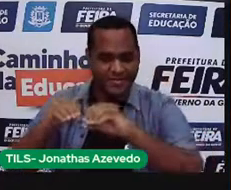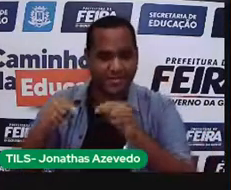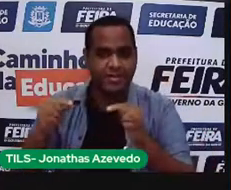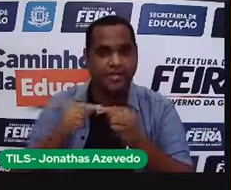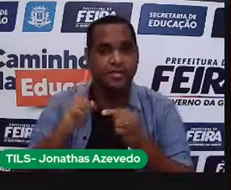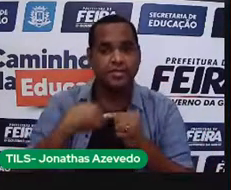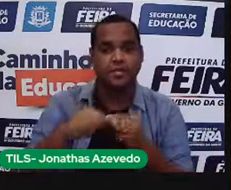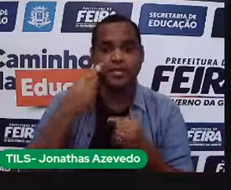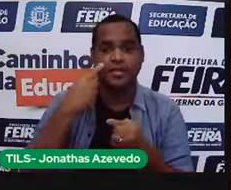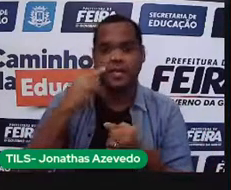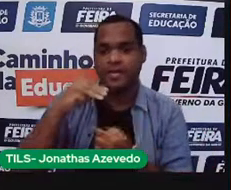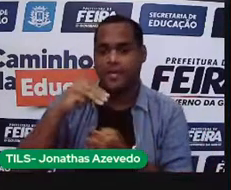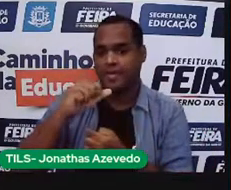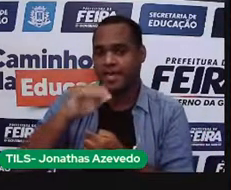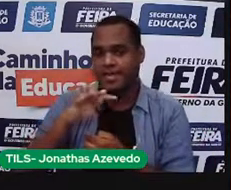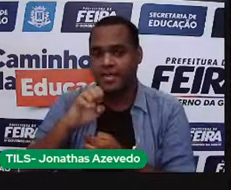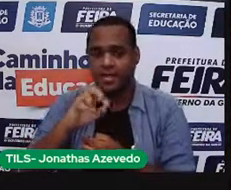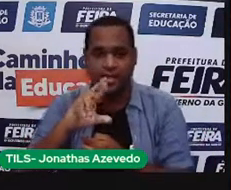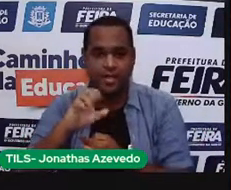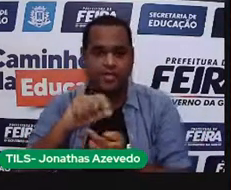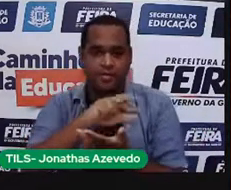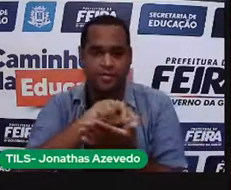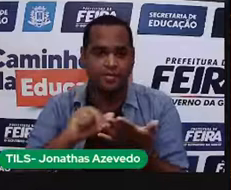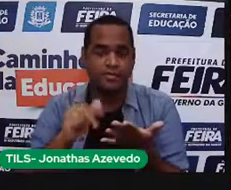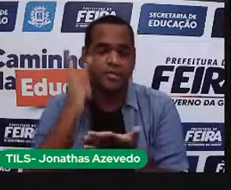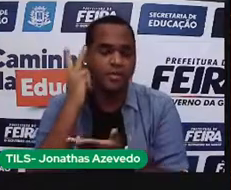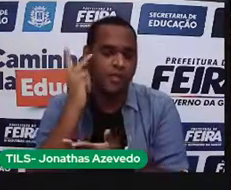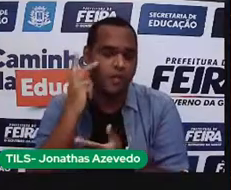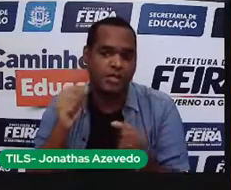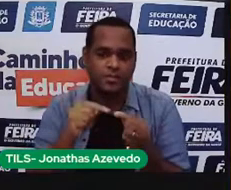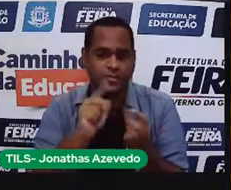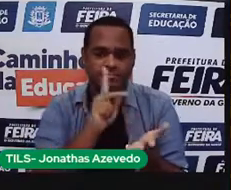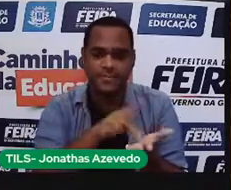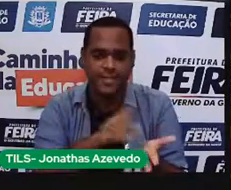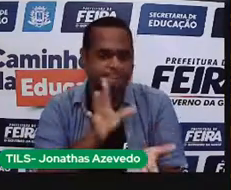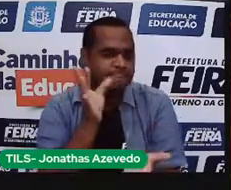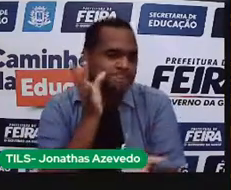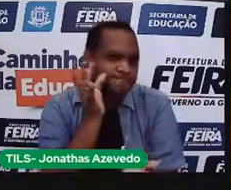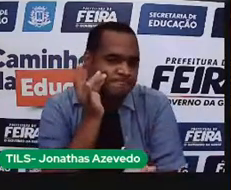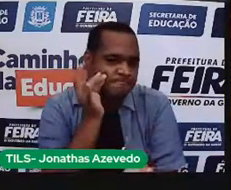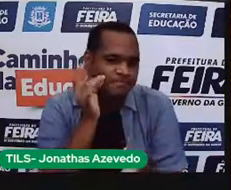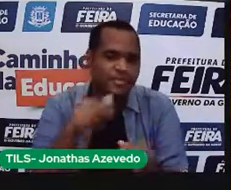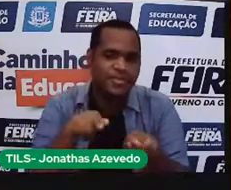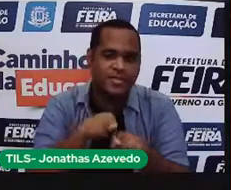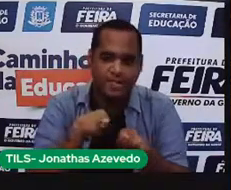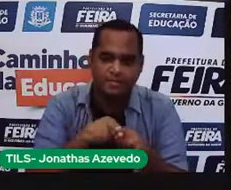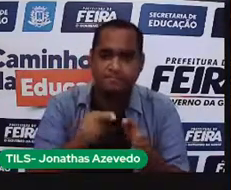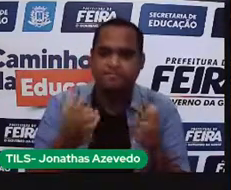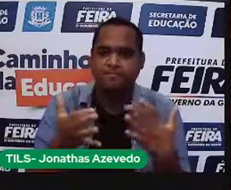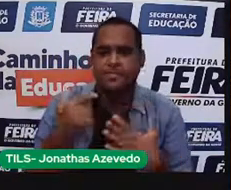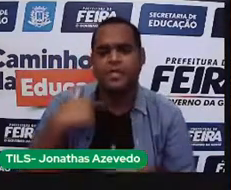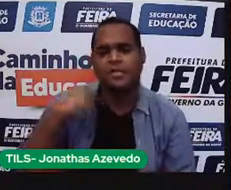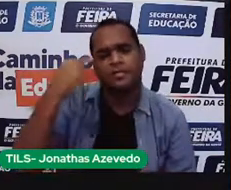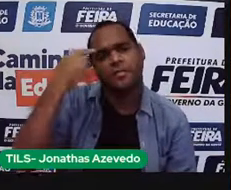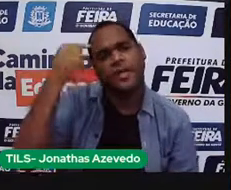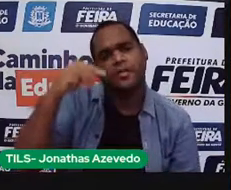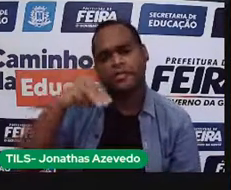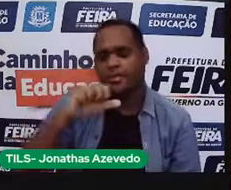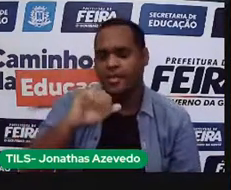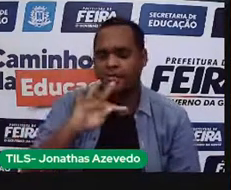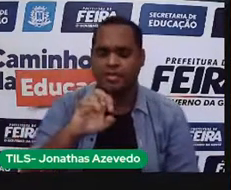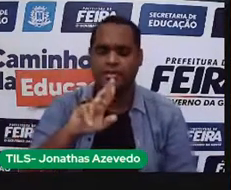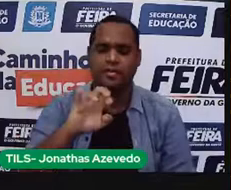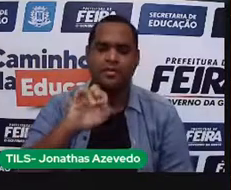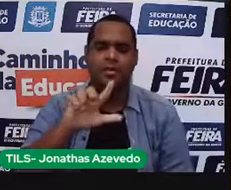vai falar sobre materiais naturais e materiais sintéticos. Agora, vamos primeiro pensar o que é o material.